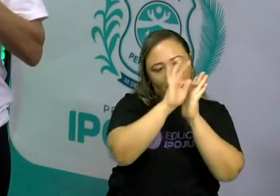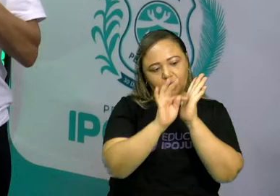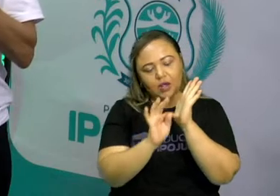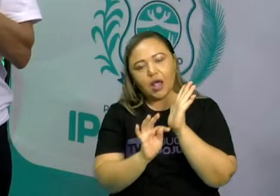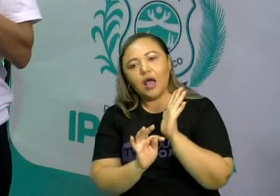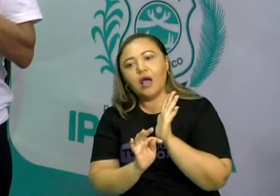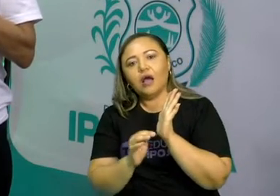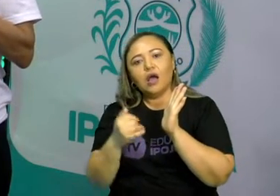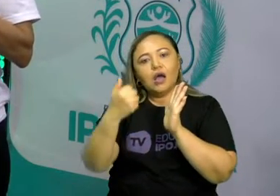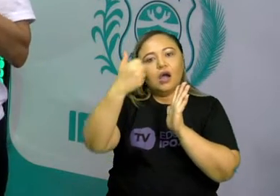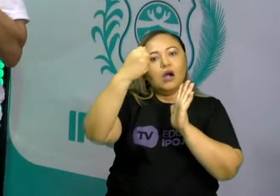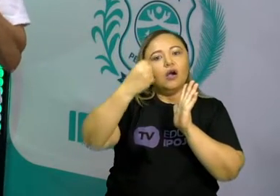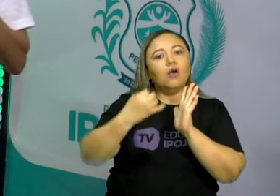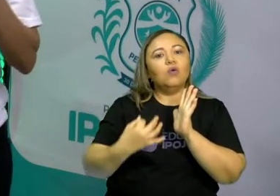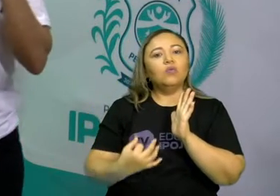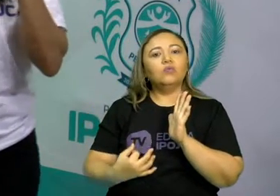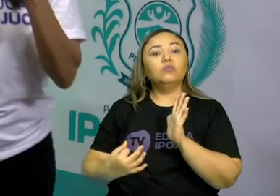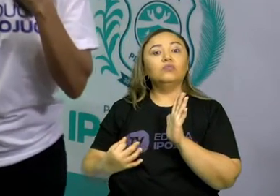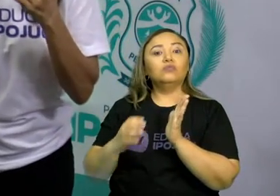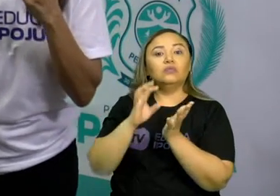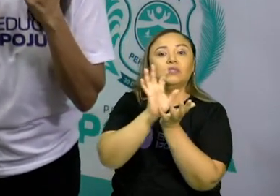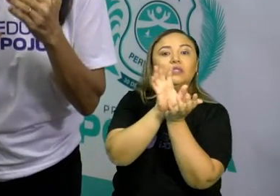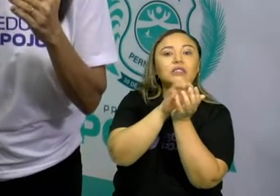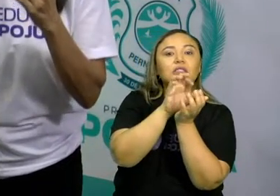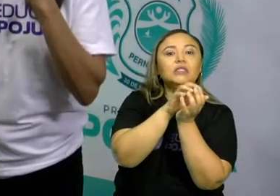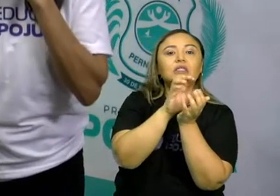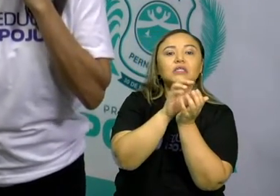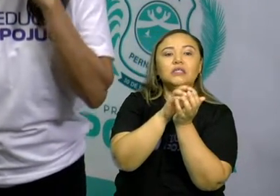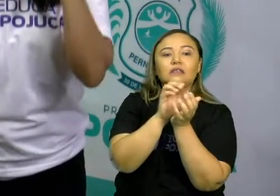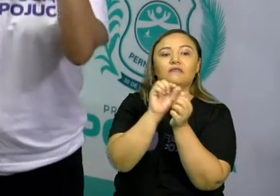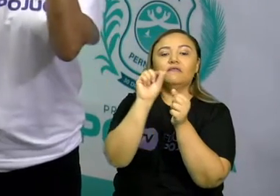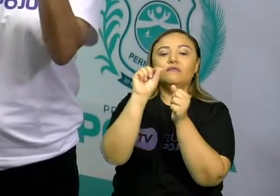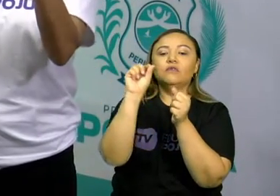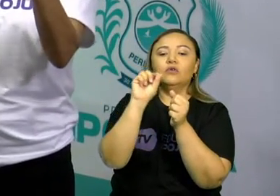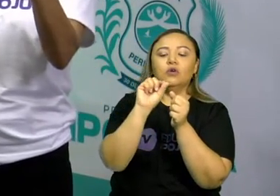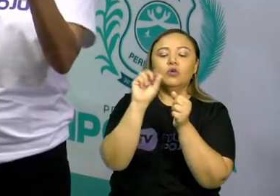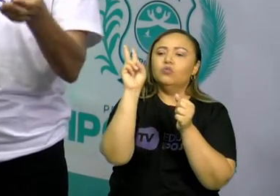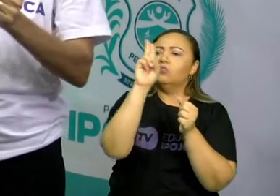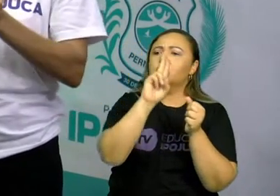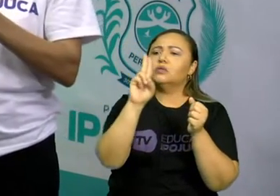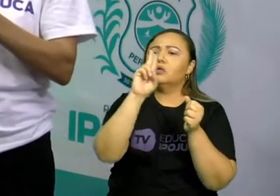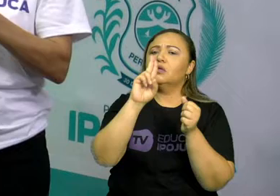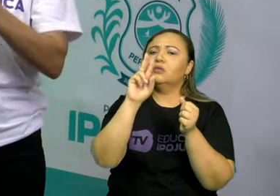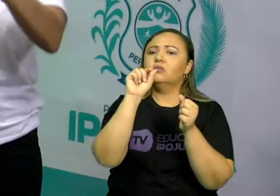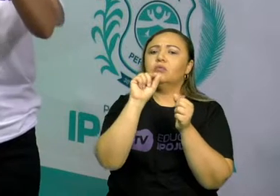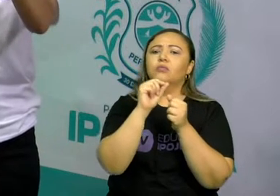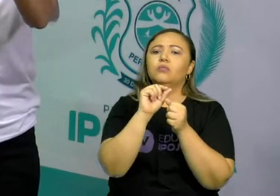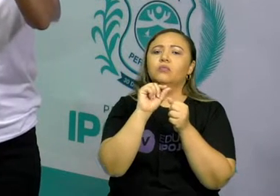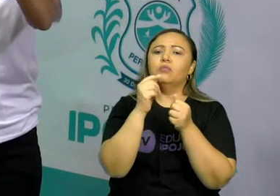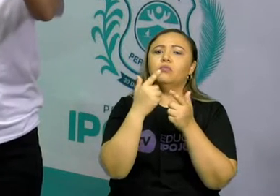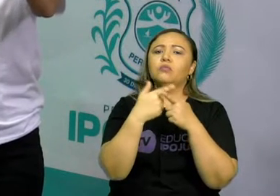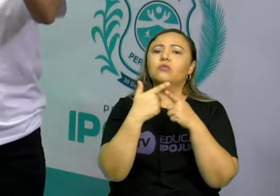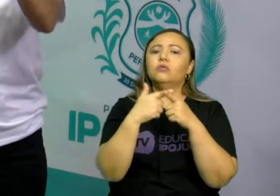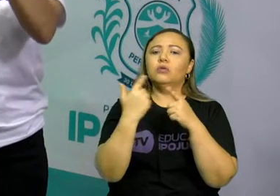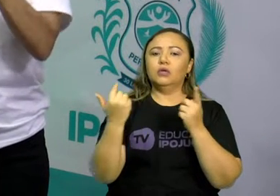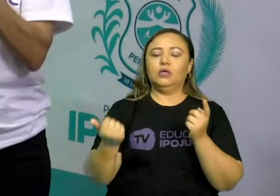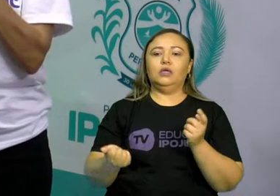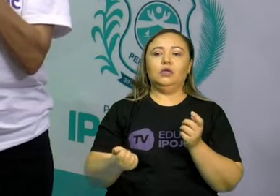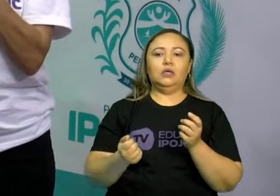qual é o trabalho que o dente faz com a comida na sua boca. Tem aquele que